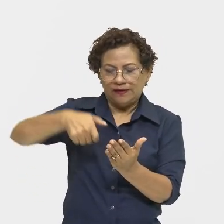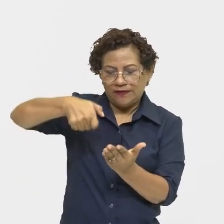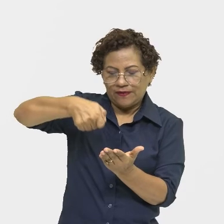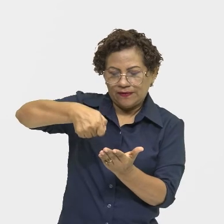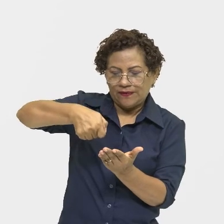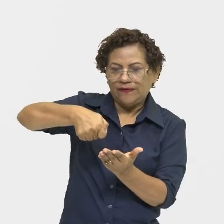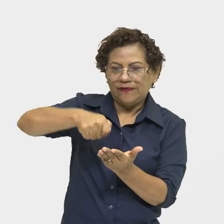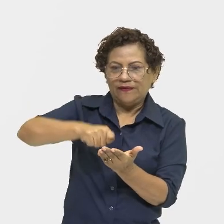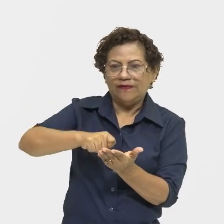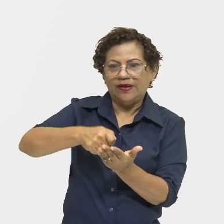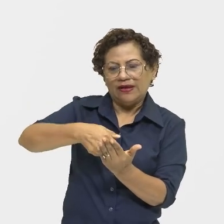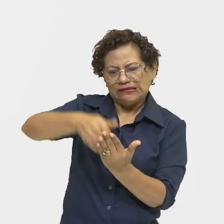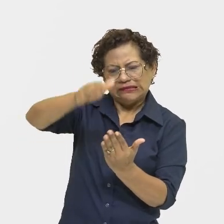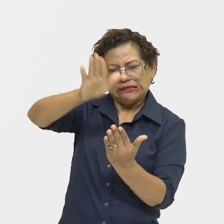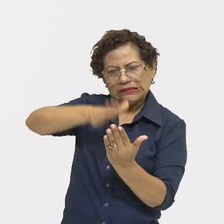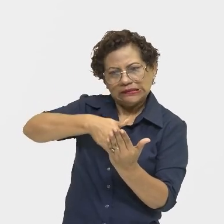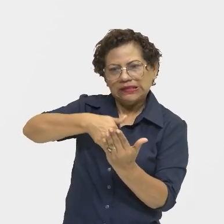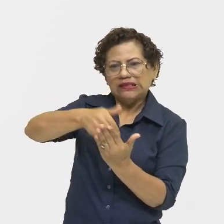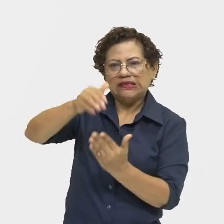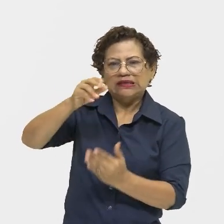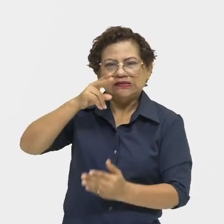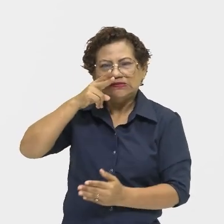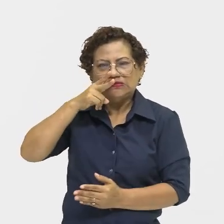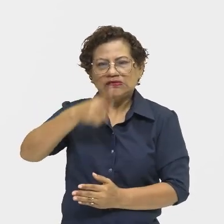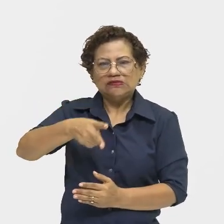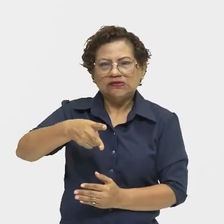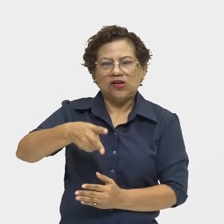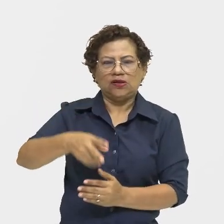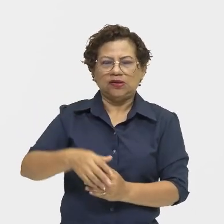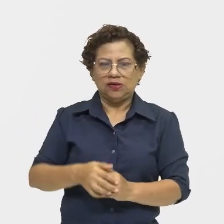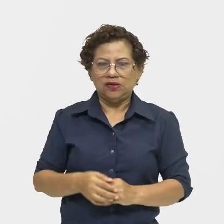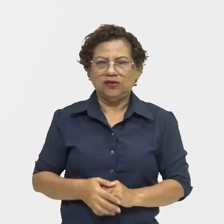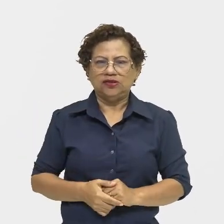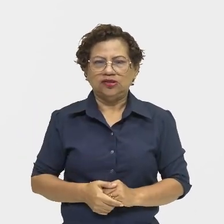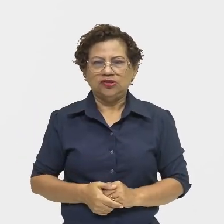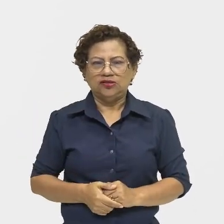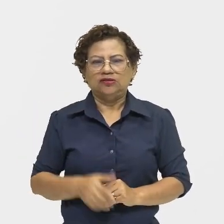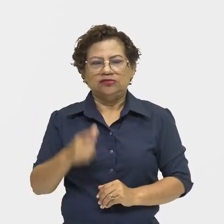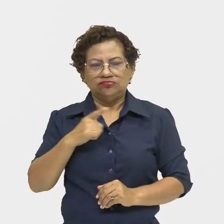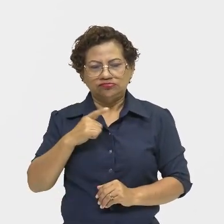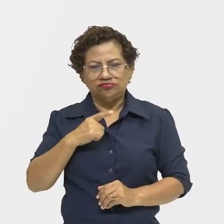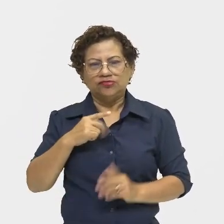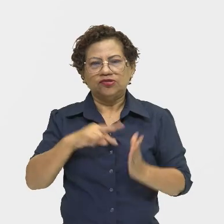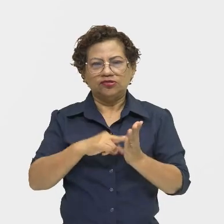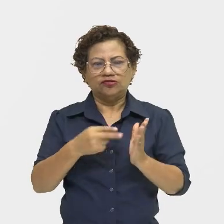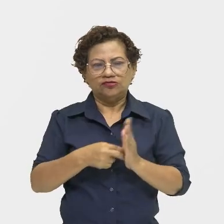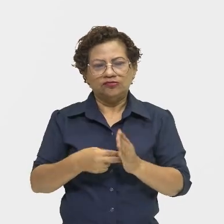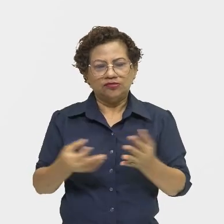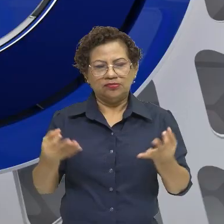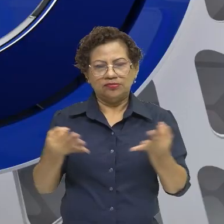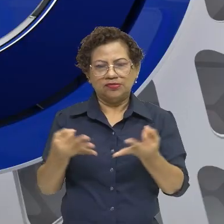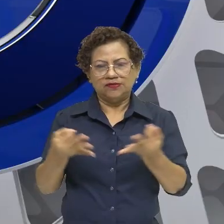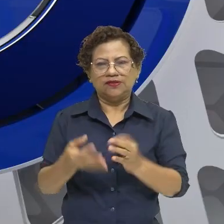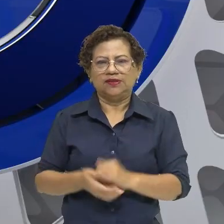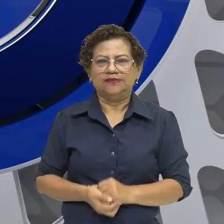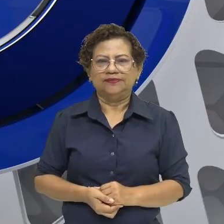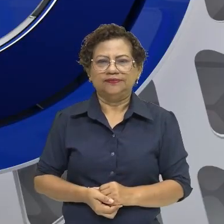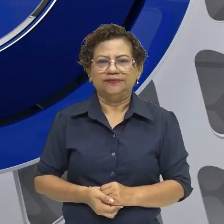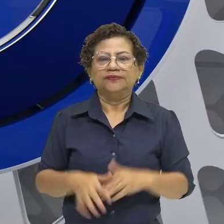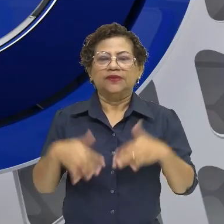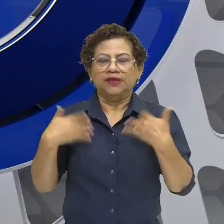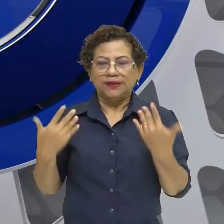explosões. Preferência pelo patético, trágico e sombrio. Então, nós vimos,